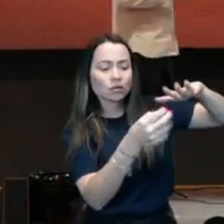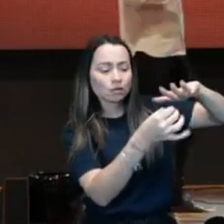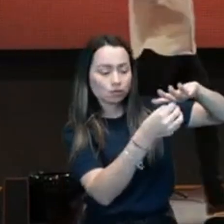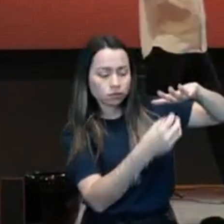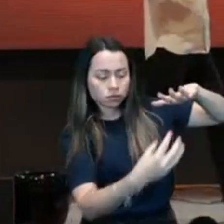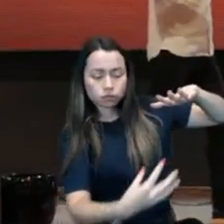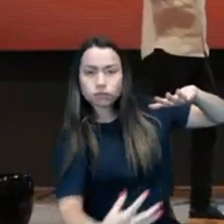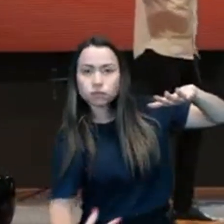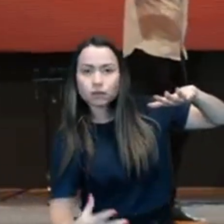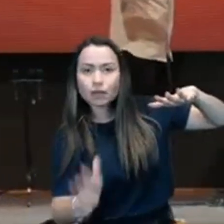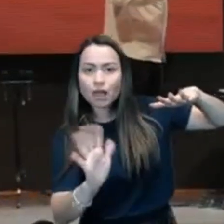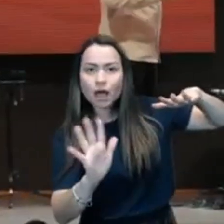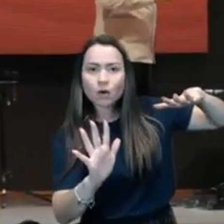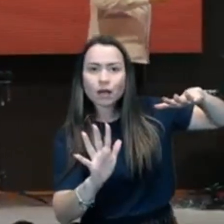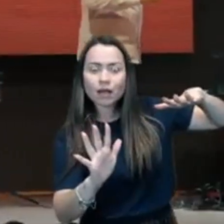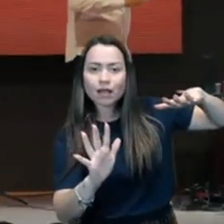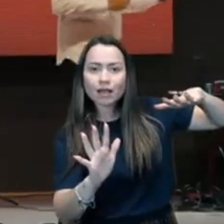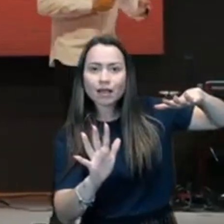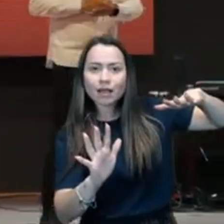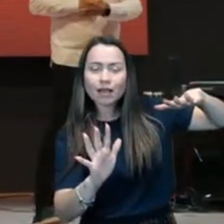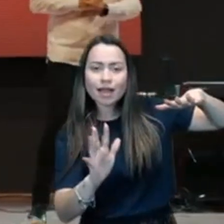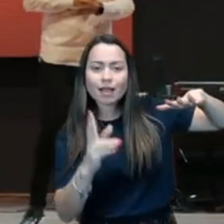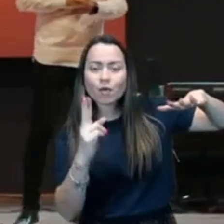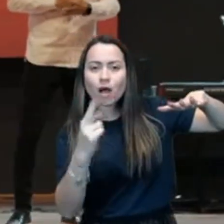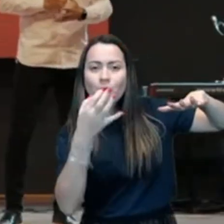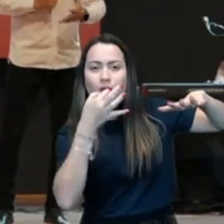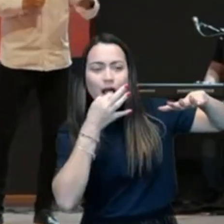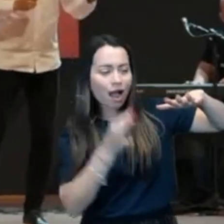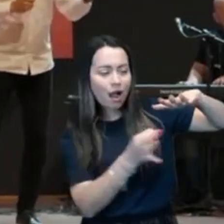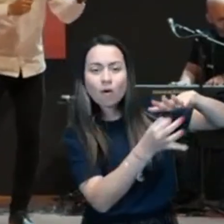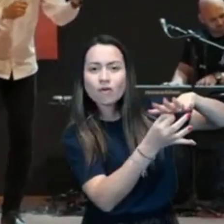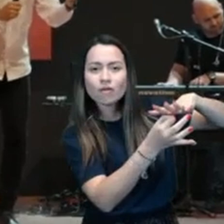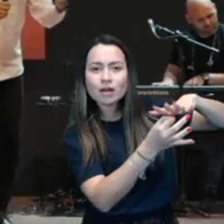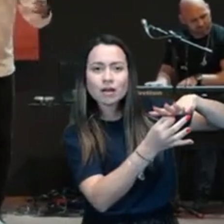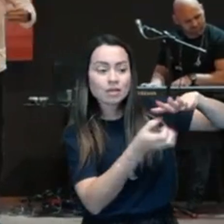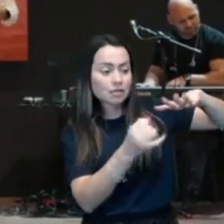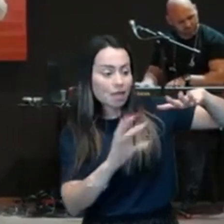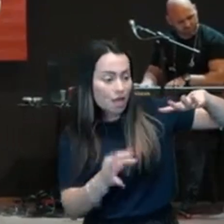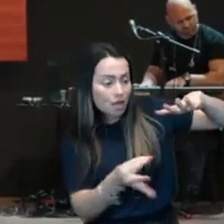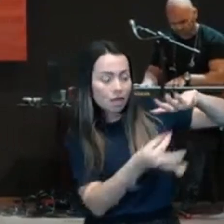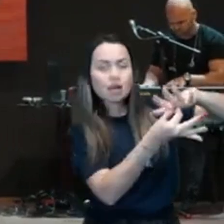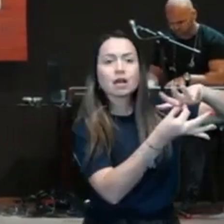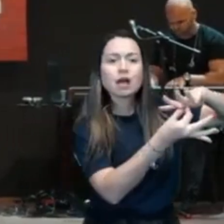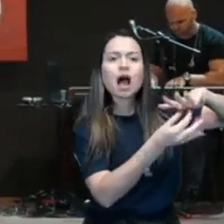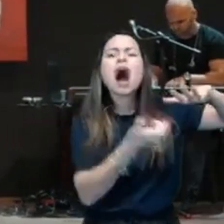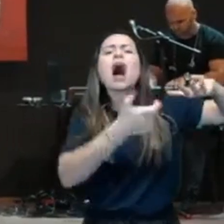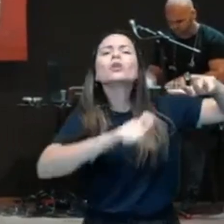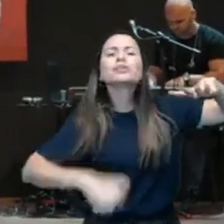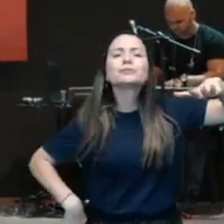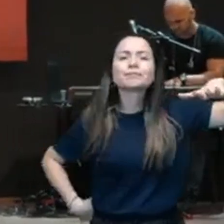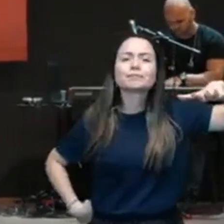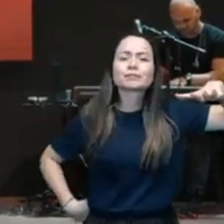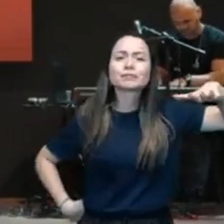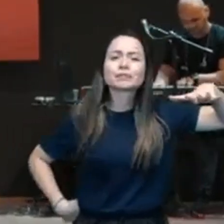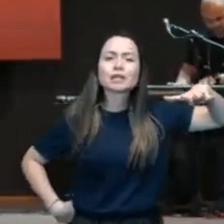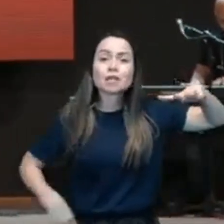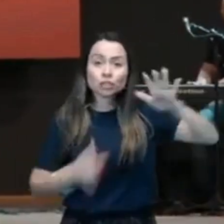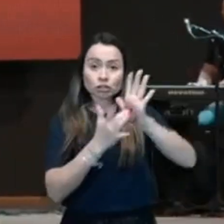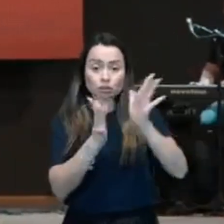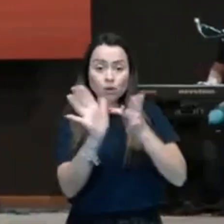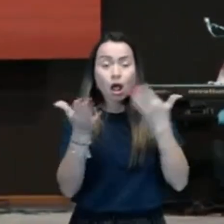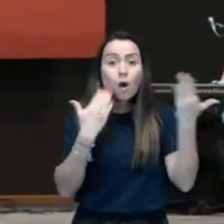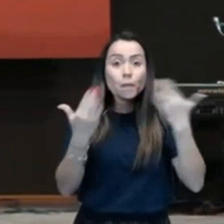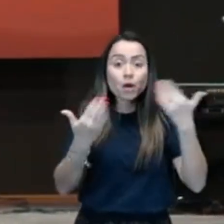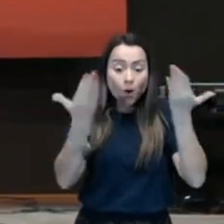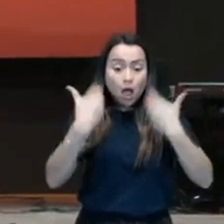é, onde permanecer? O texto fala de permanecer, mas há onde permanecer? Em Jesus. Pastor, mas isso está